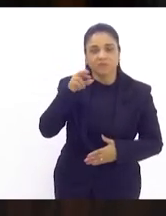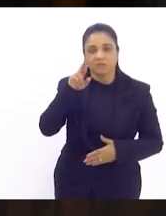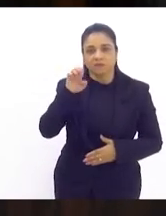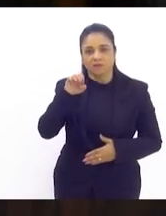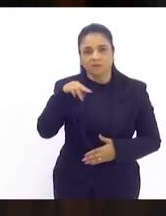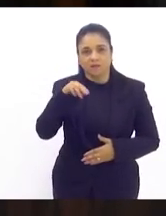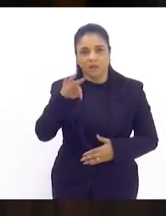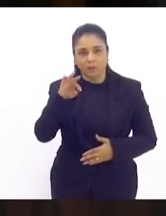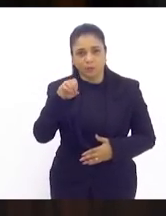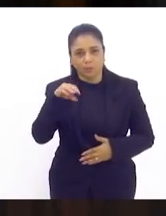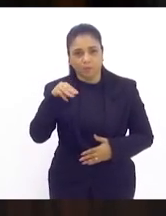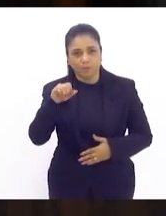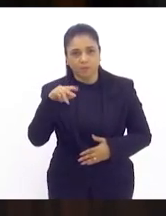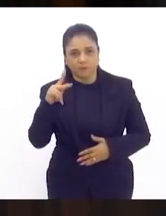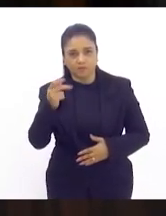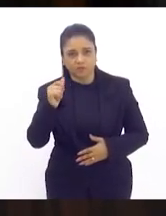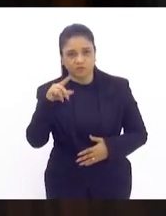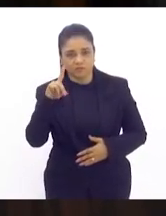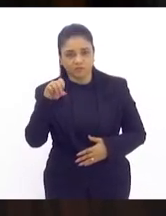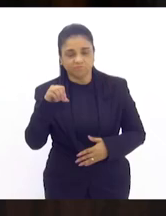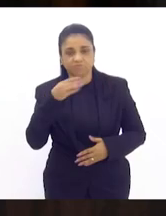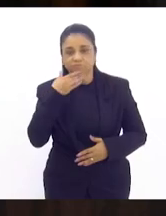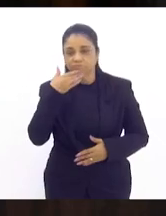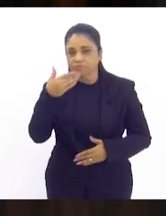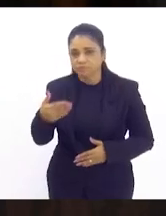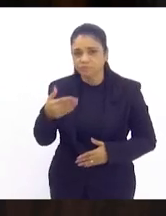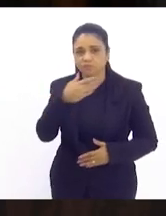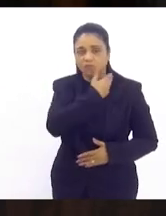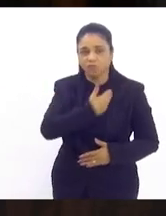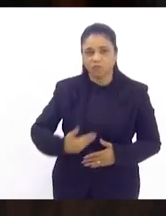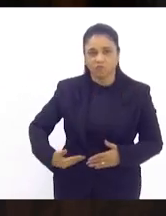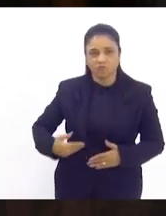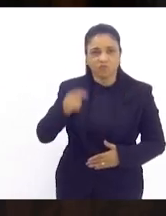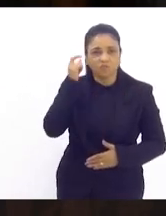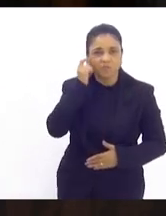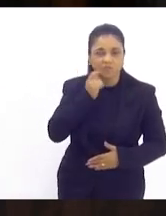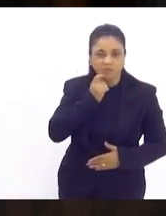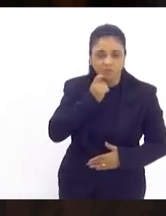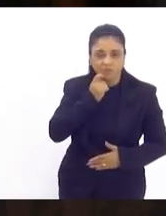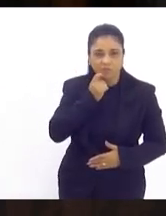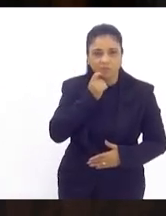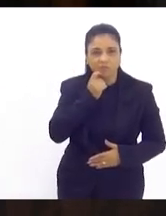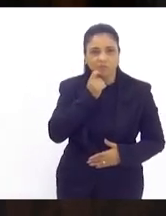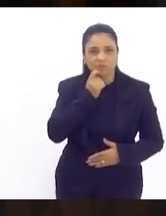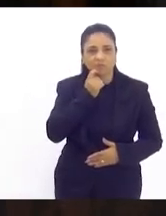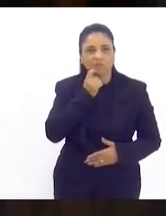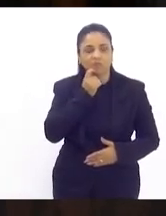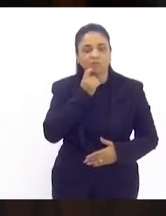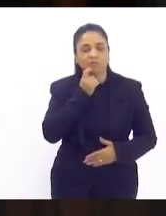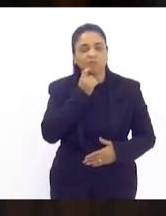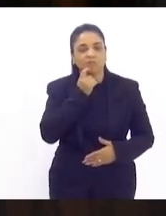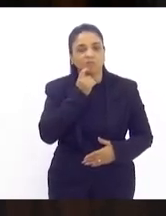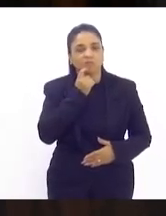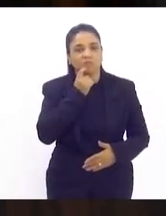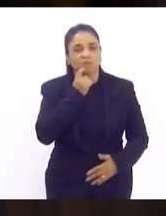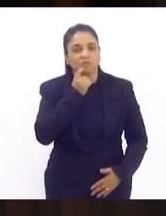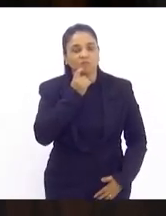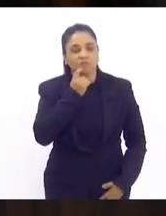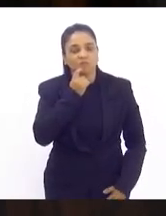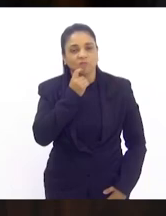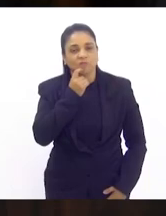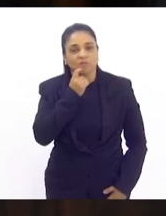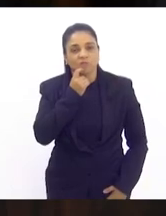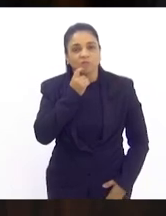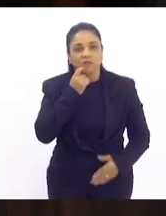que solicita ao governador do estado do janeiro o excelentíssimo senhor Cláudio